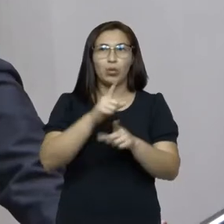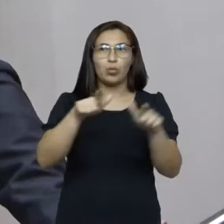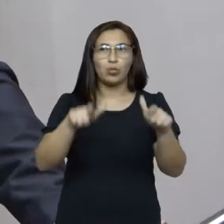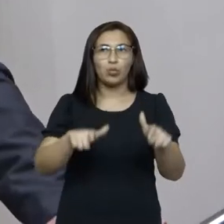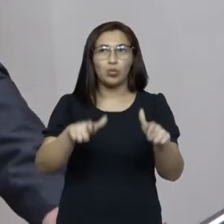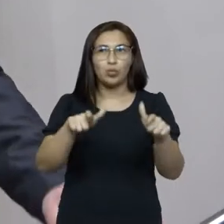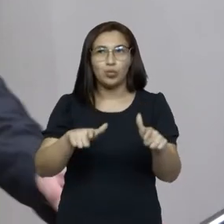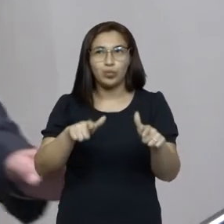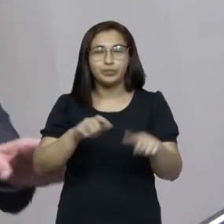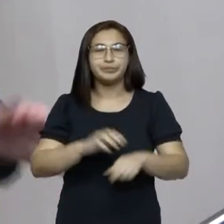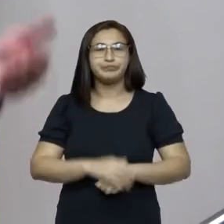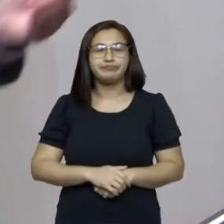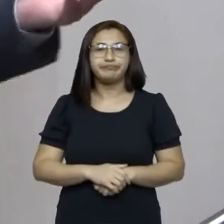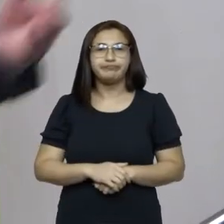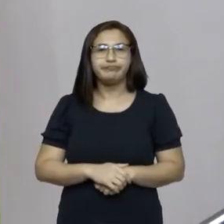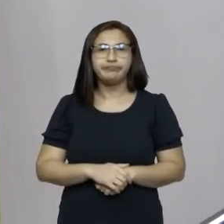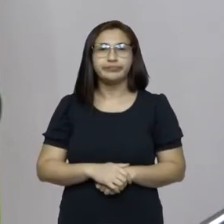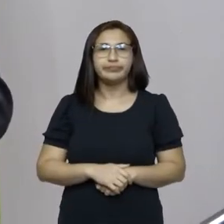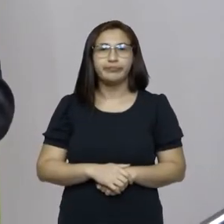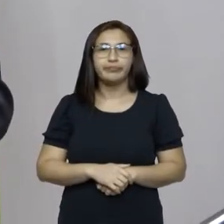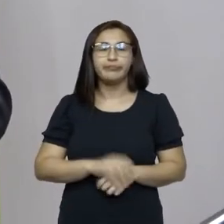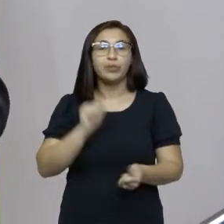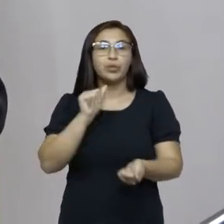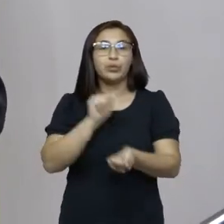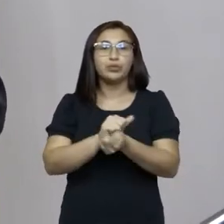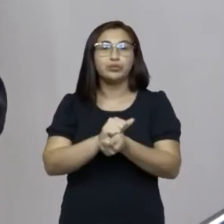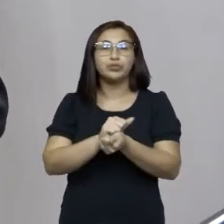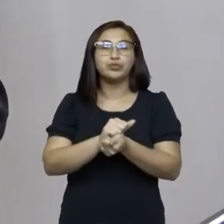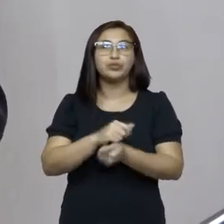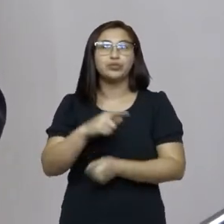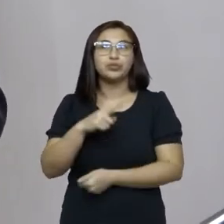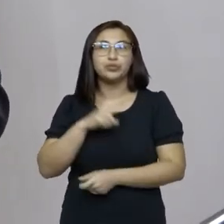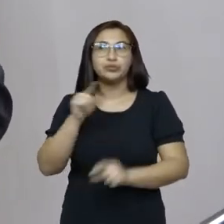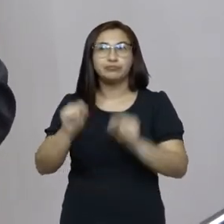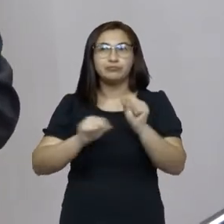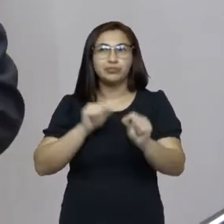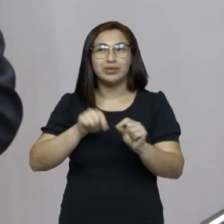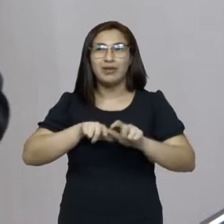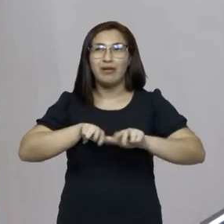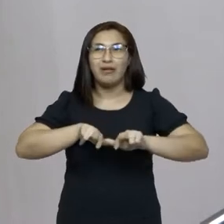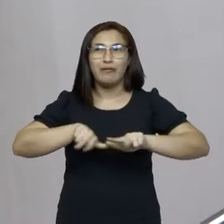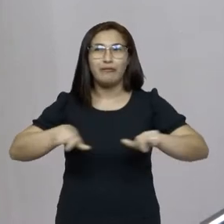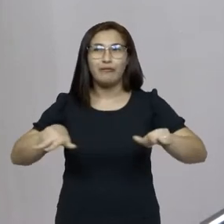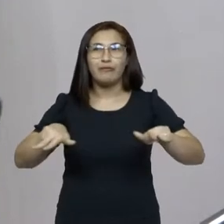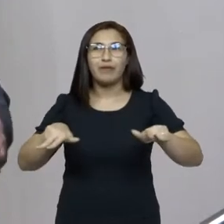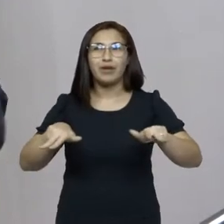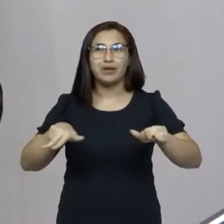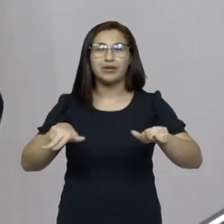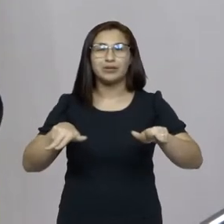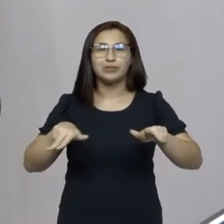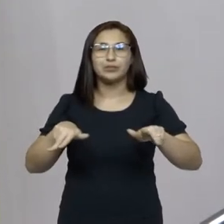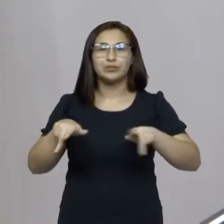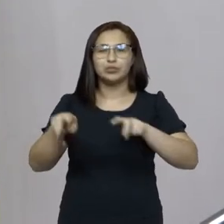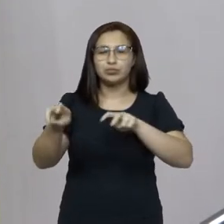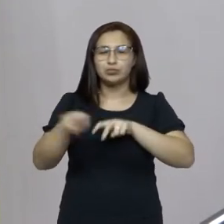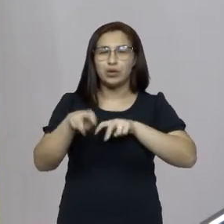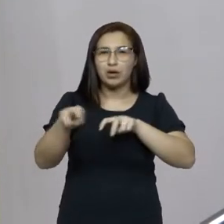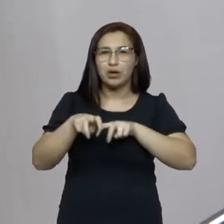e que, e junto com eles, claro, bastante agricultores,